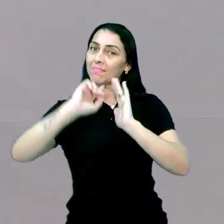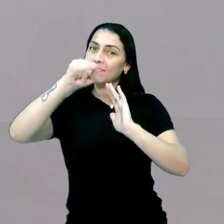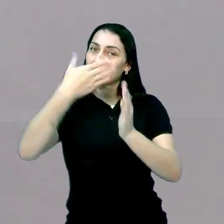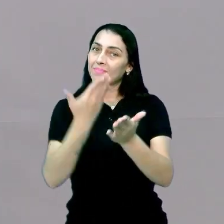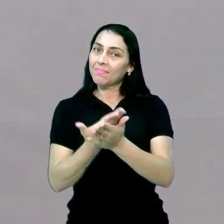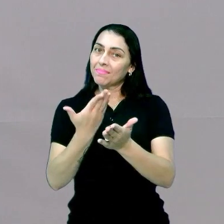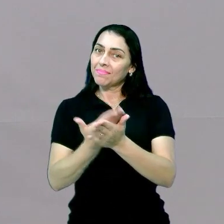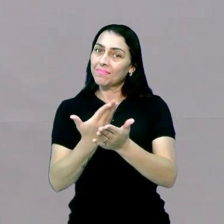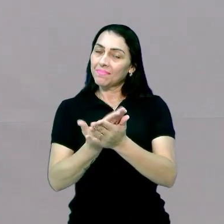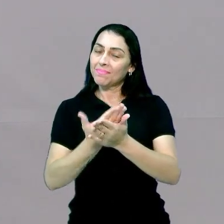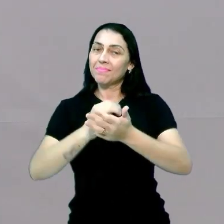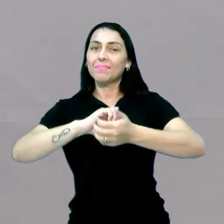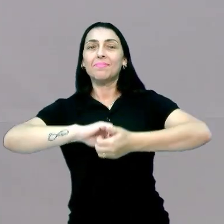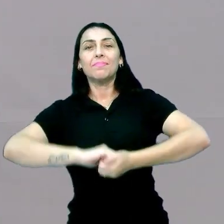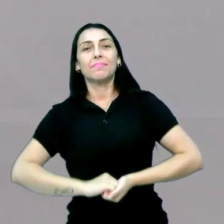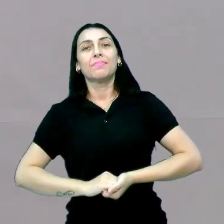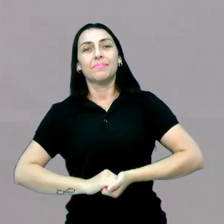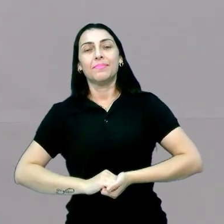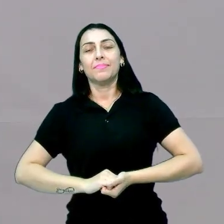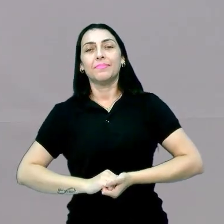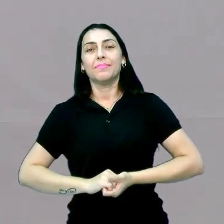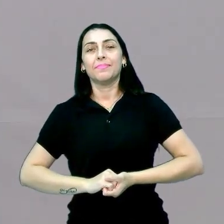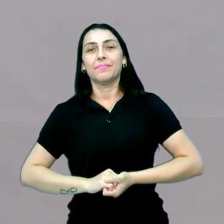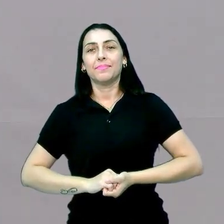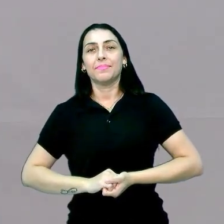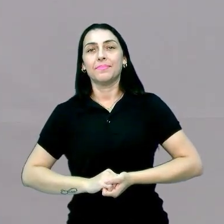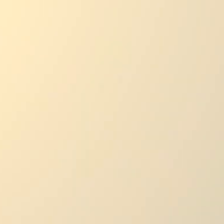next class tchau, tchau e até a próxima aula.